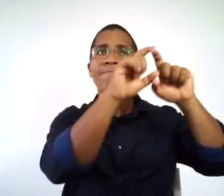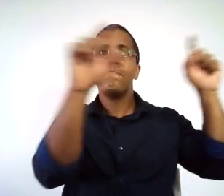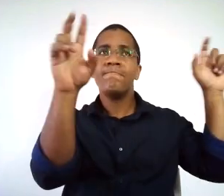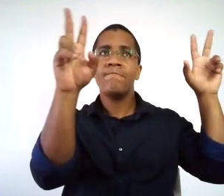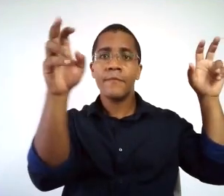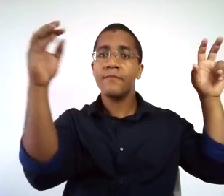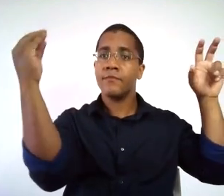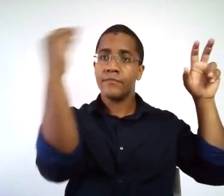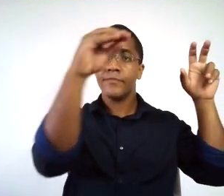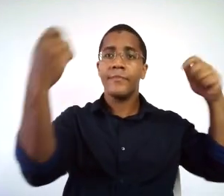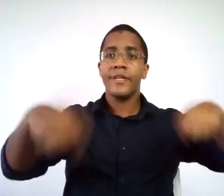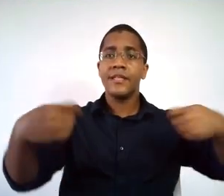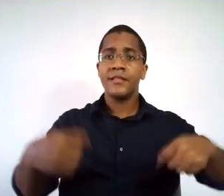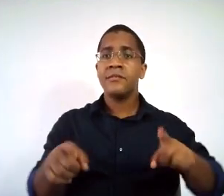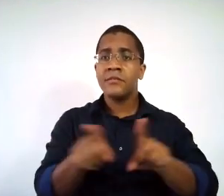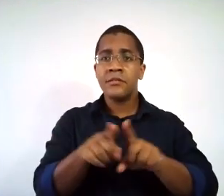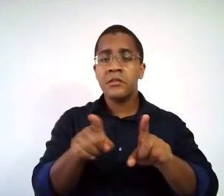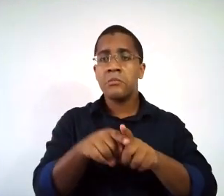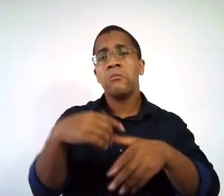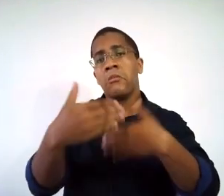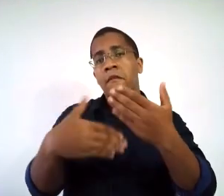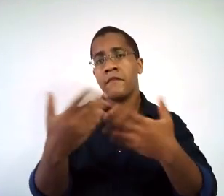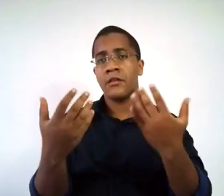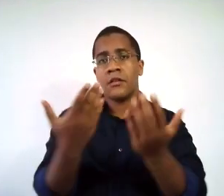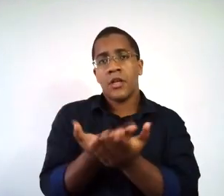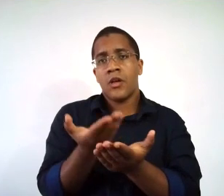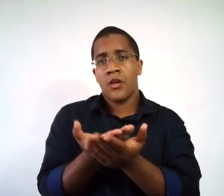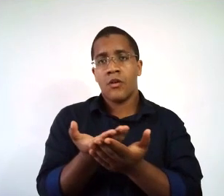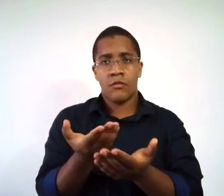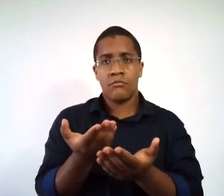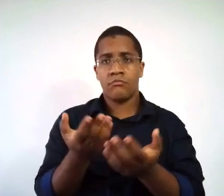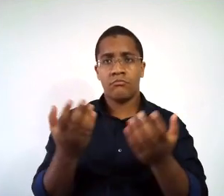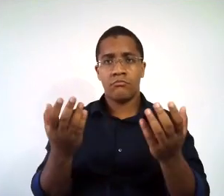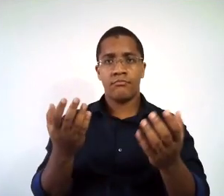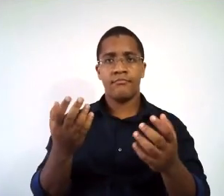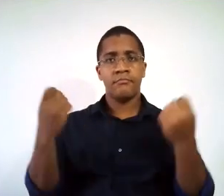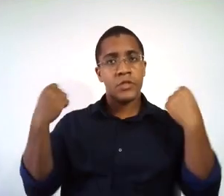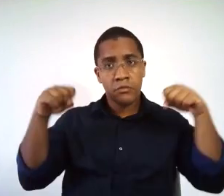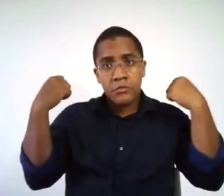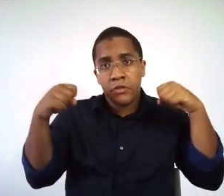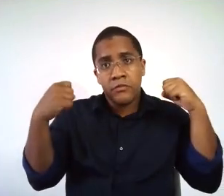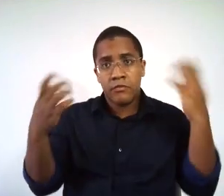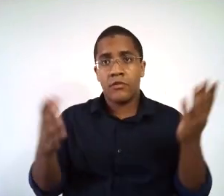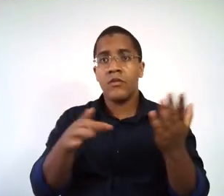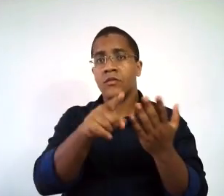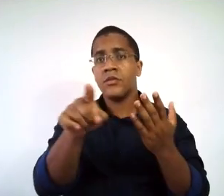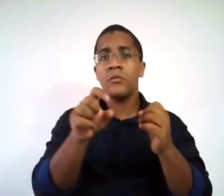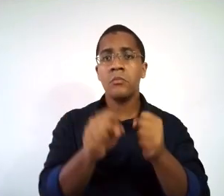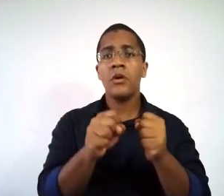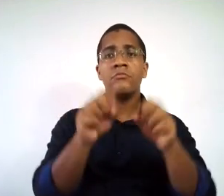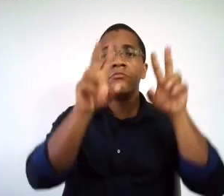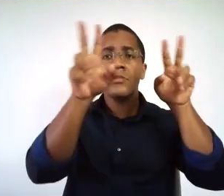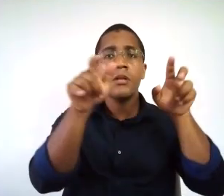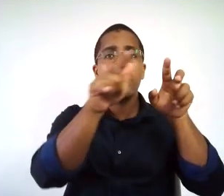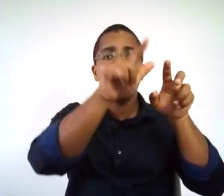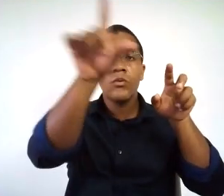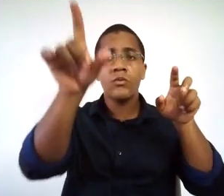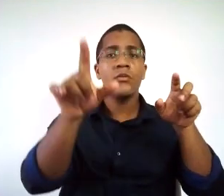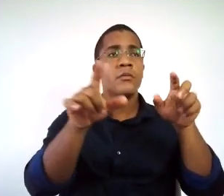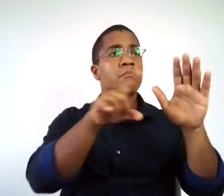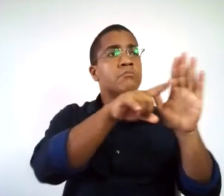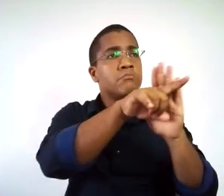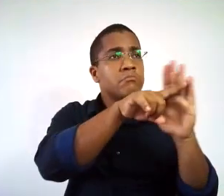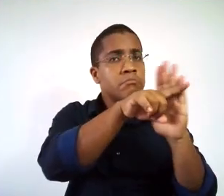identificada. E até mesmo no próprio componente curricular da educação física, podem surgir outras unidades